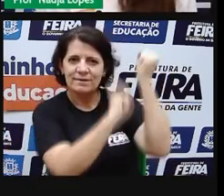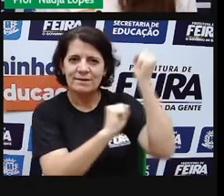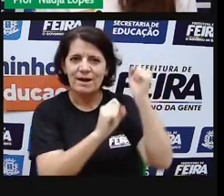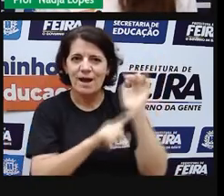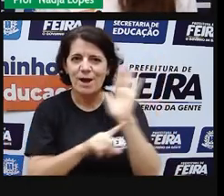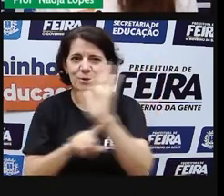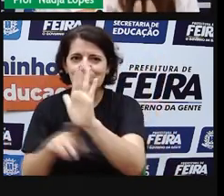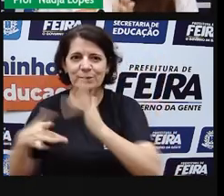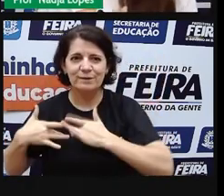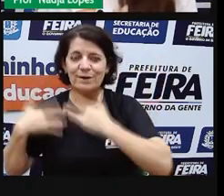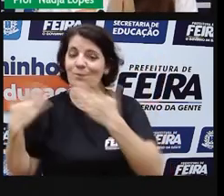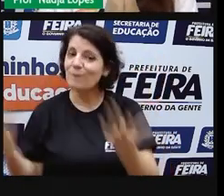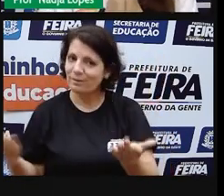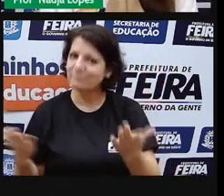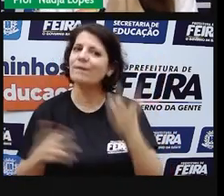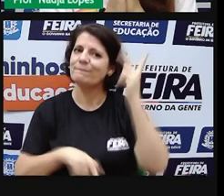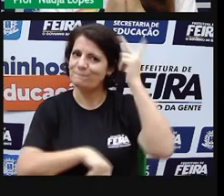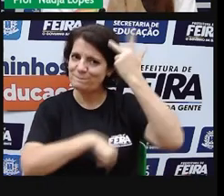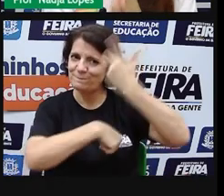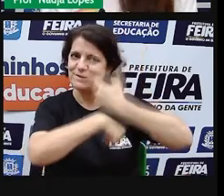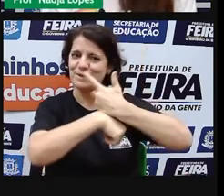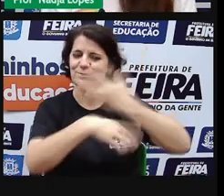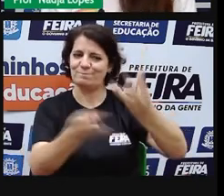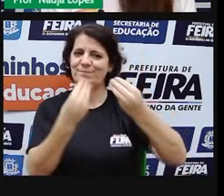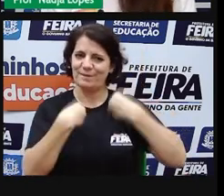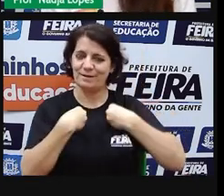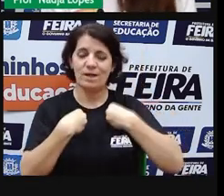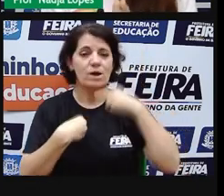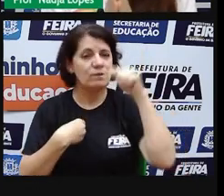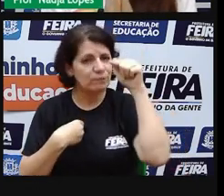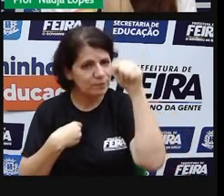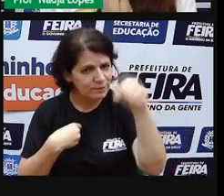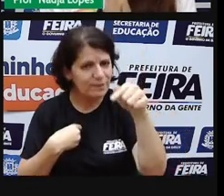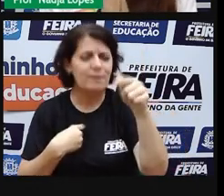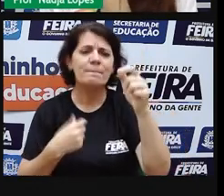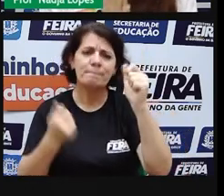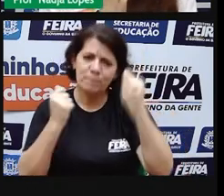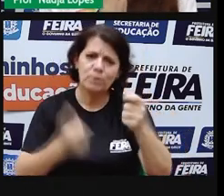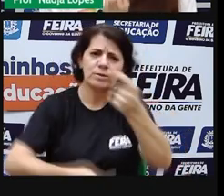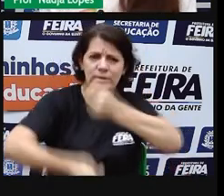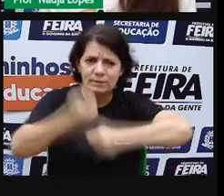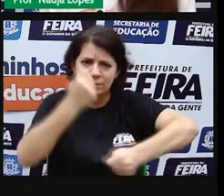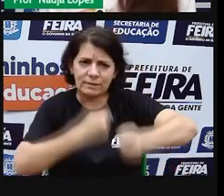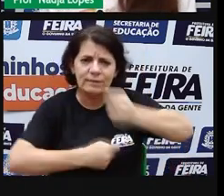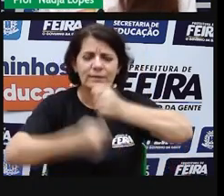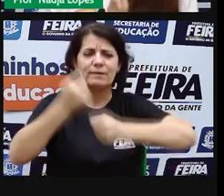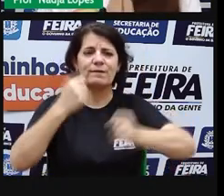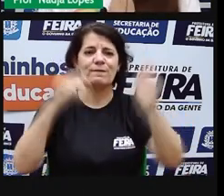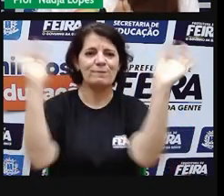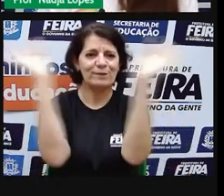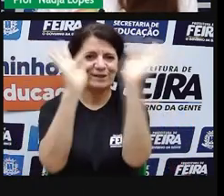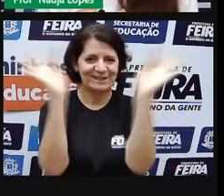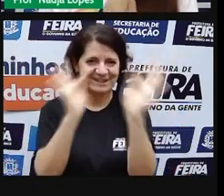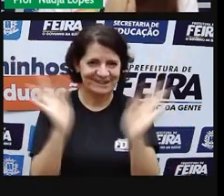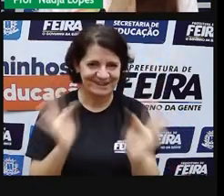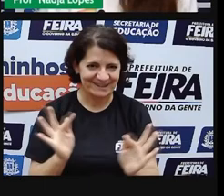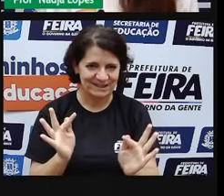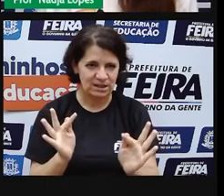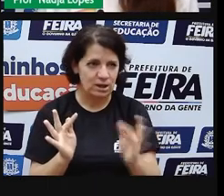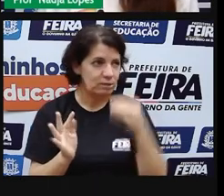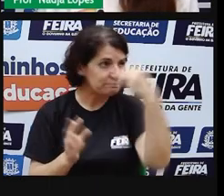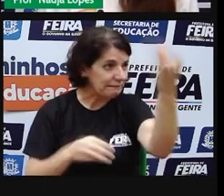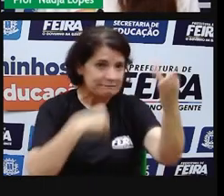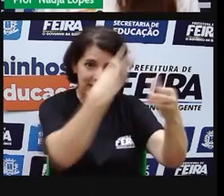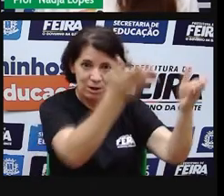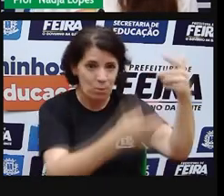despeço de você, dizendo que você é o funcionário da sua felicidade, jamais terceirize essa função, busque a sua